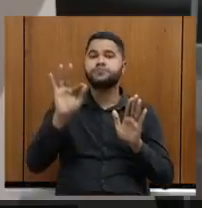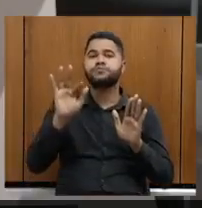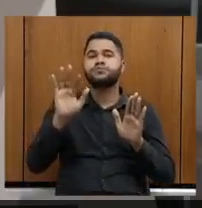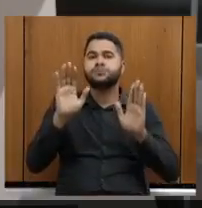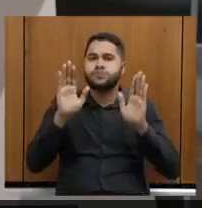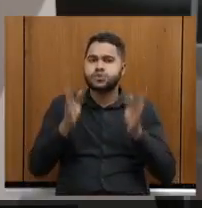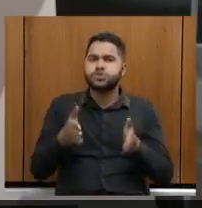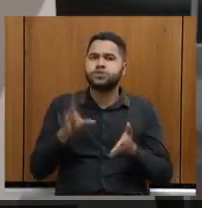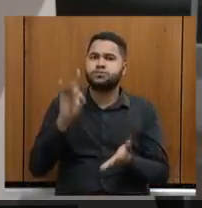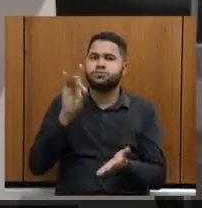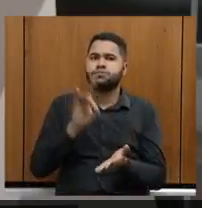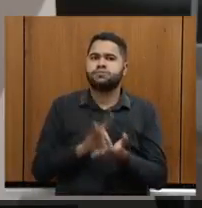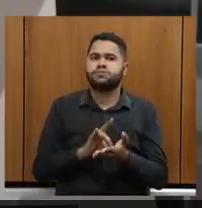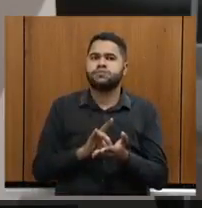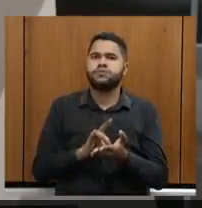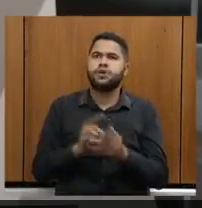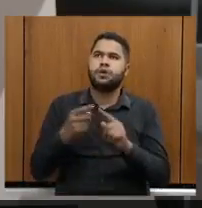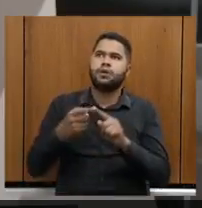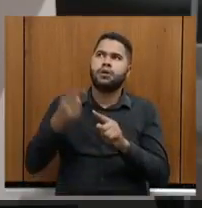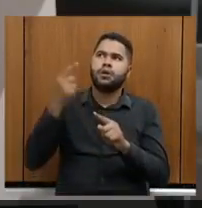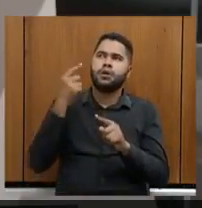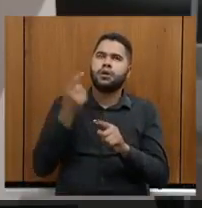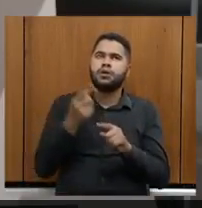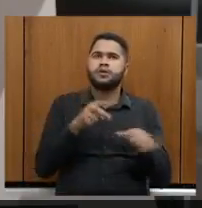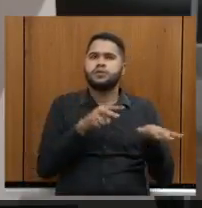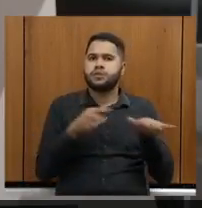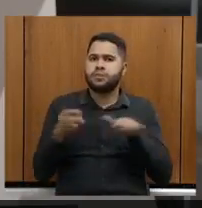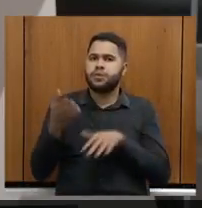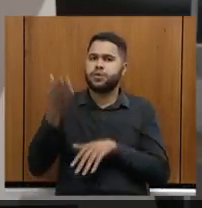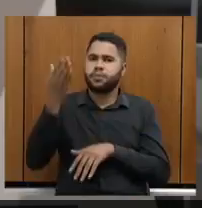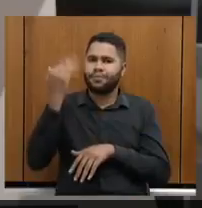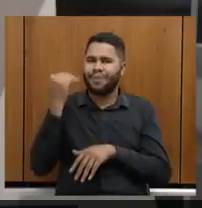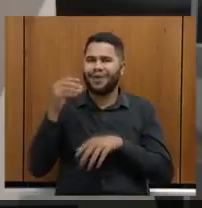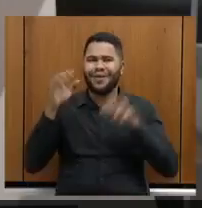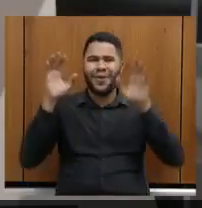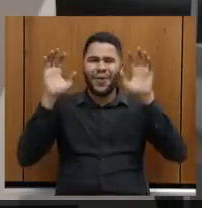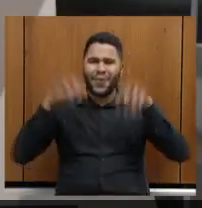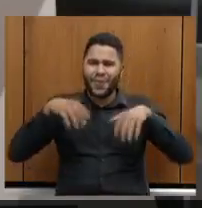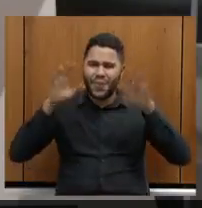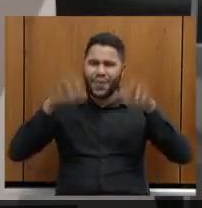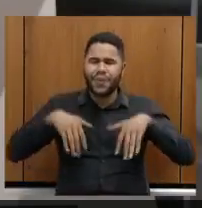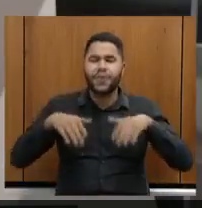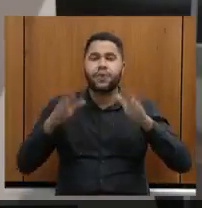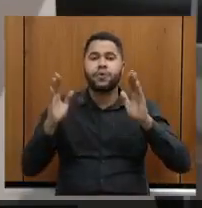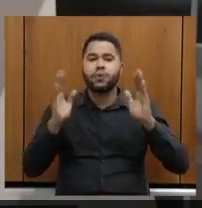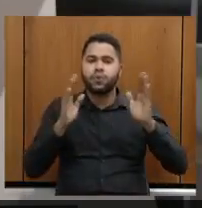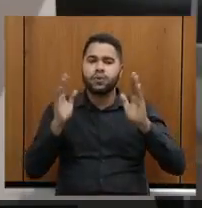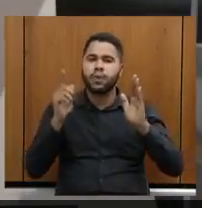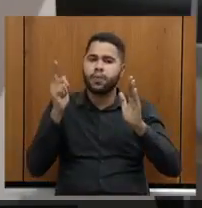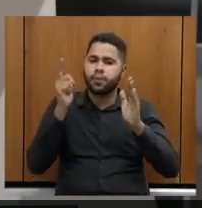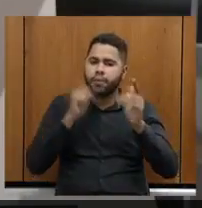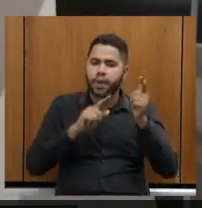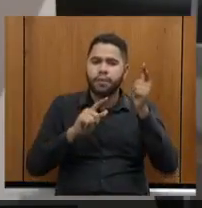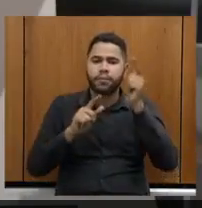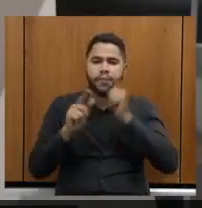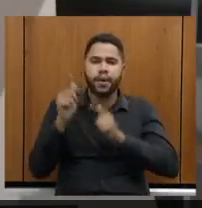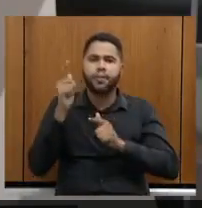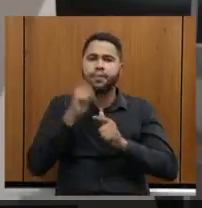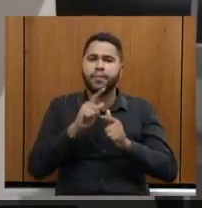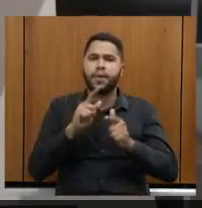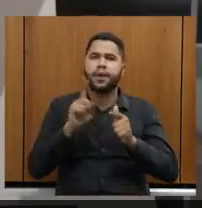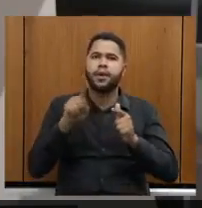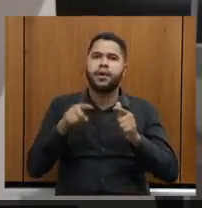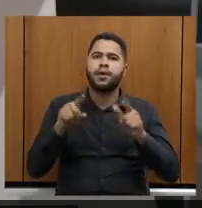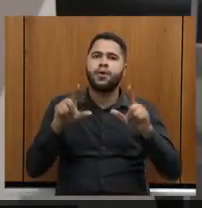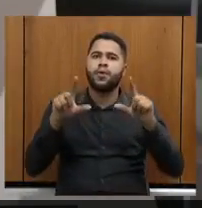esteja valendo desde a semana passada, com essas chuvas, e com o tempo nós vamos conseguir deixar o Lago de